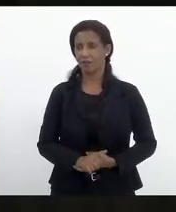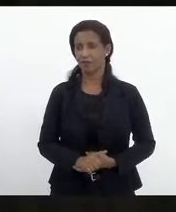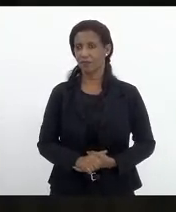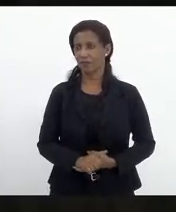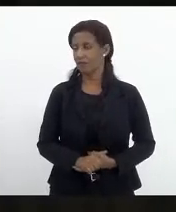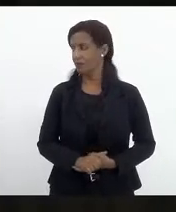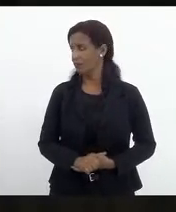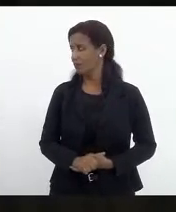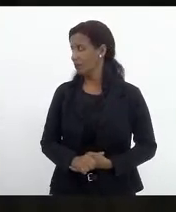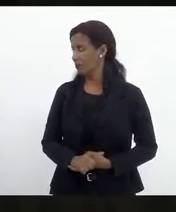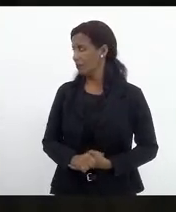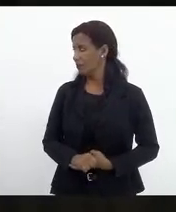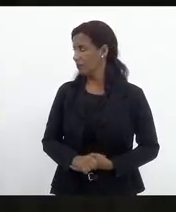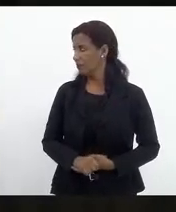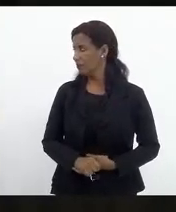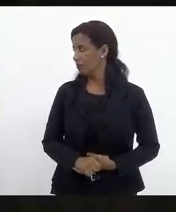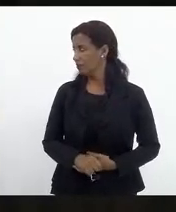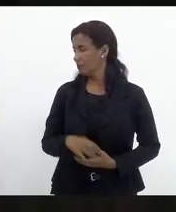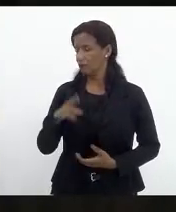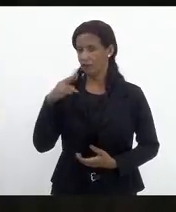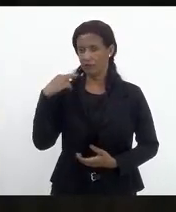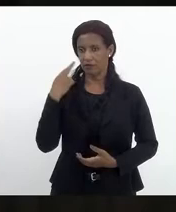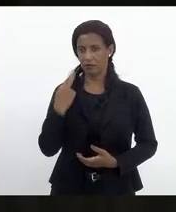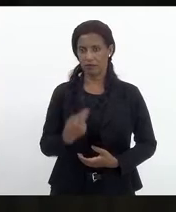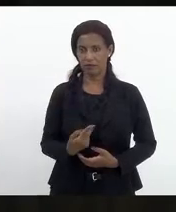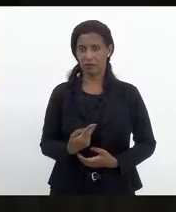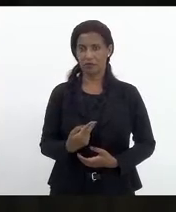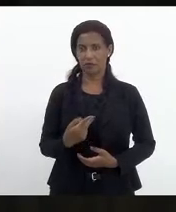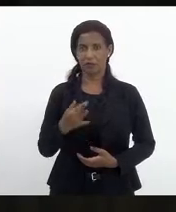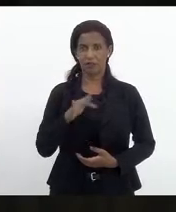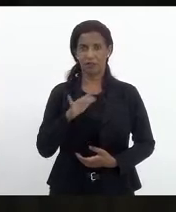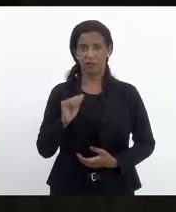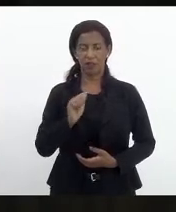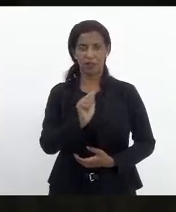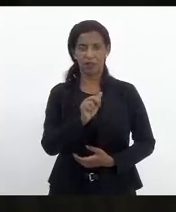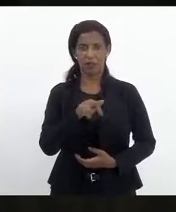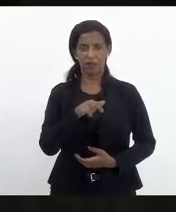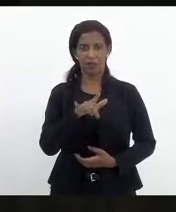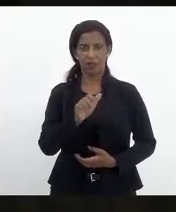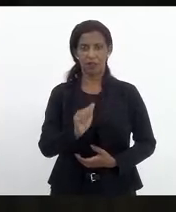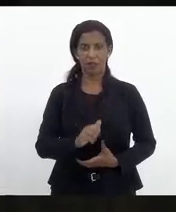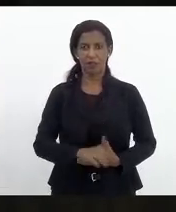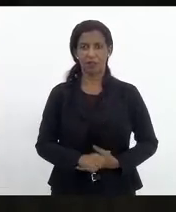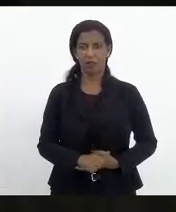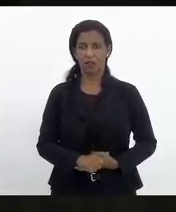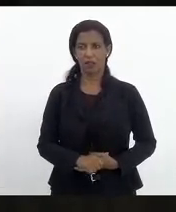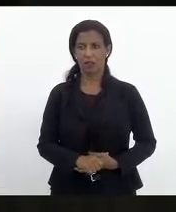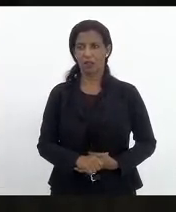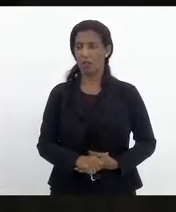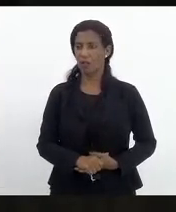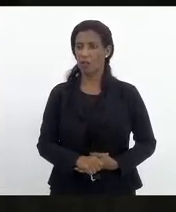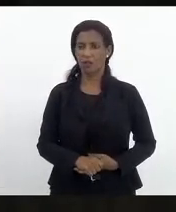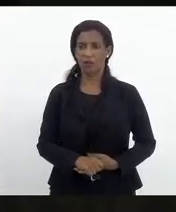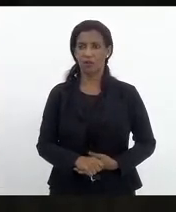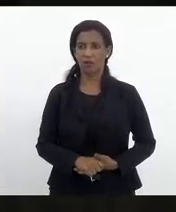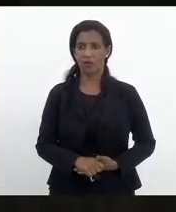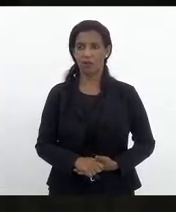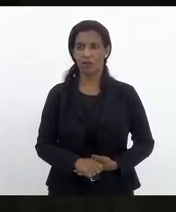Ana Renata, Eliomar, Flávio, Adriana, Pedro Figueiredo,